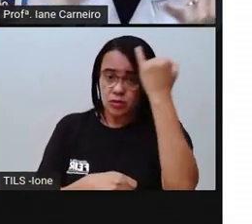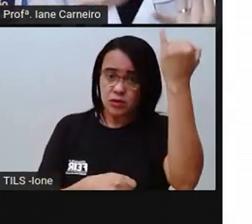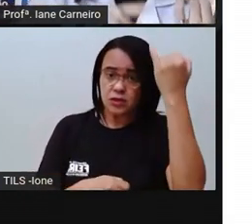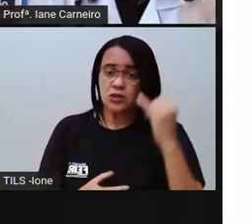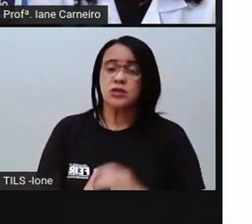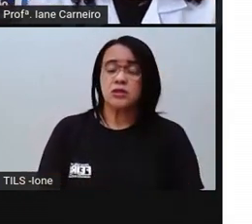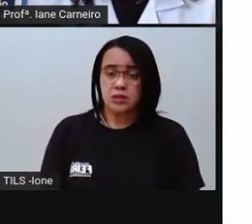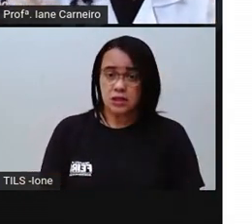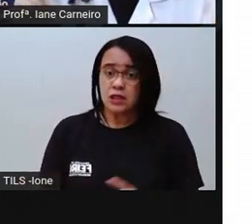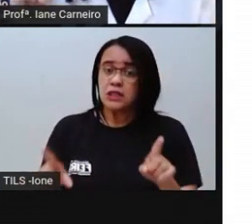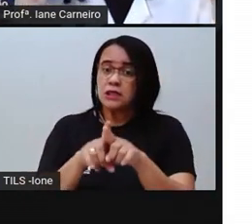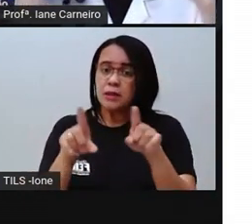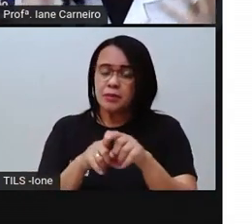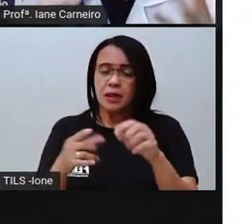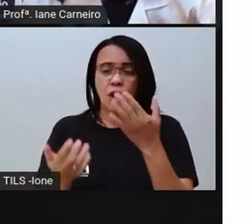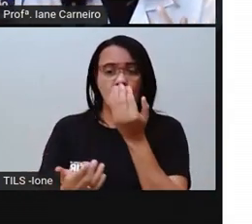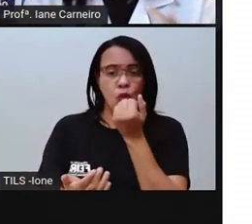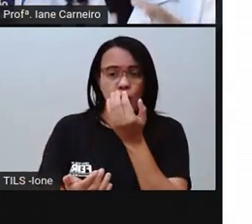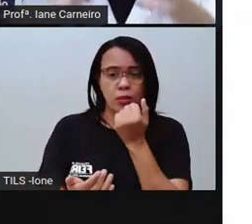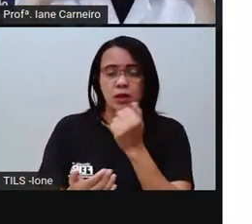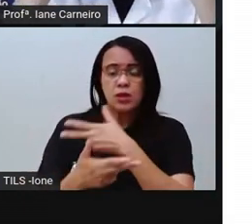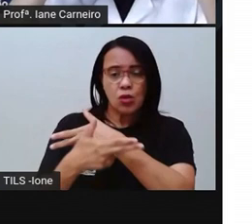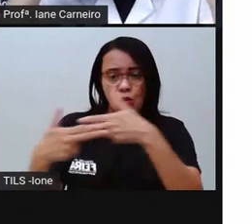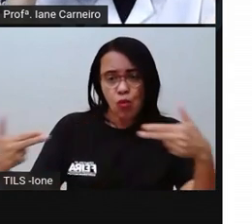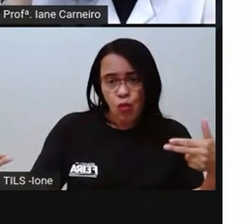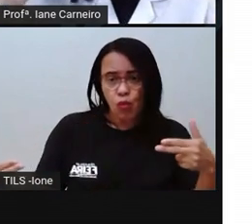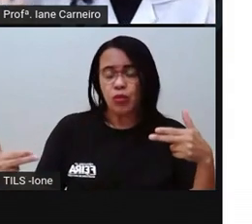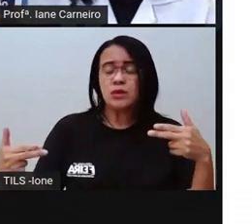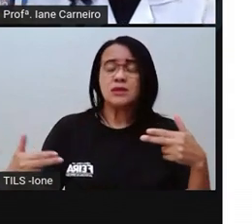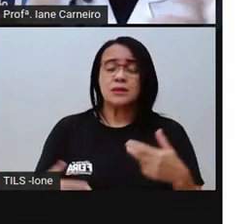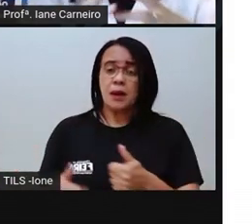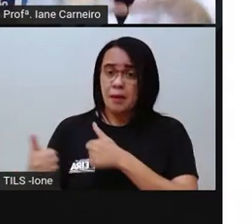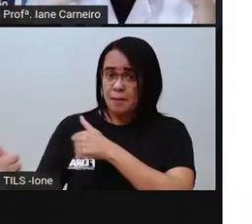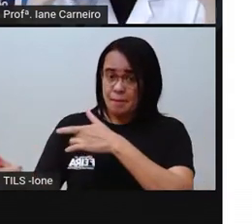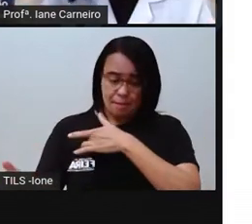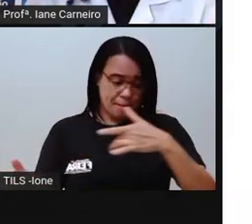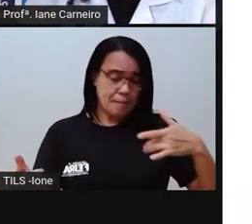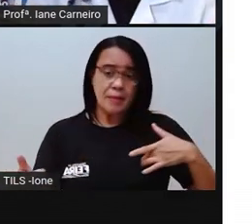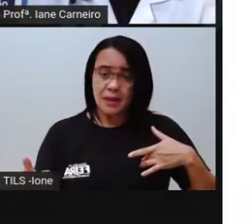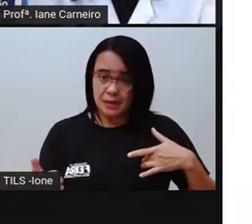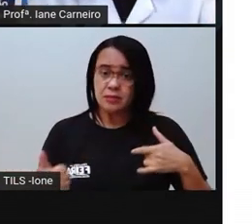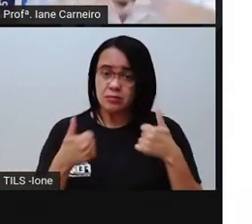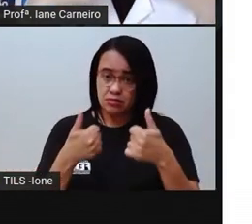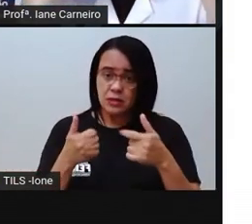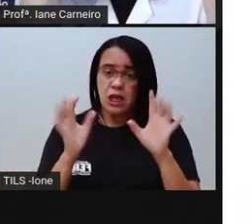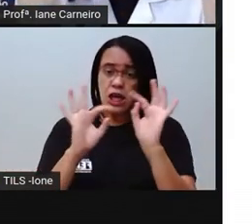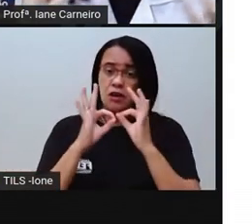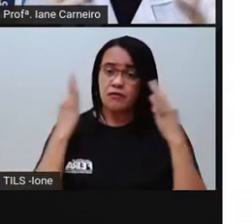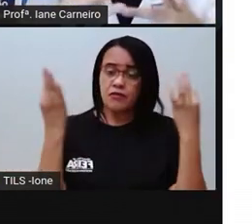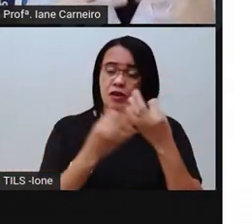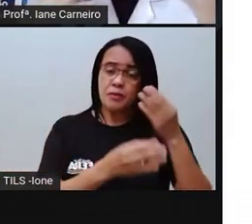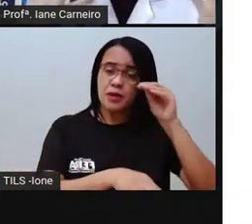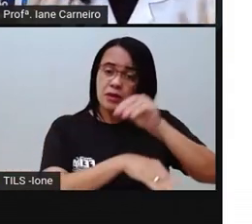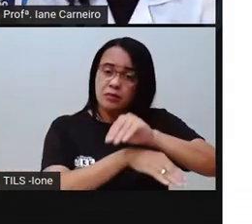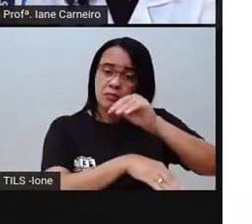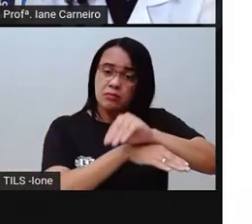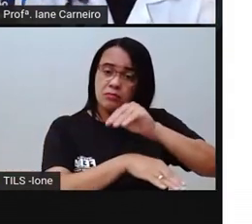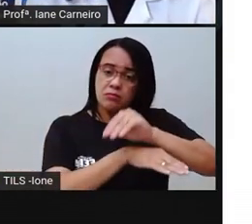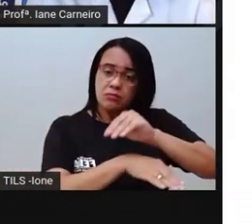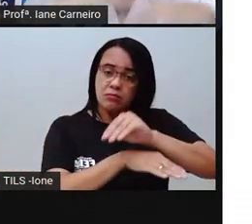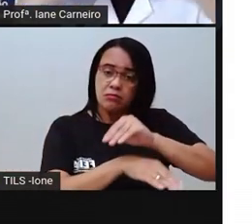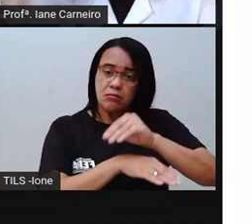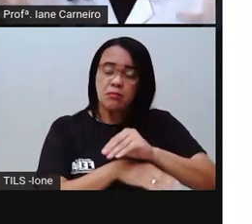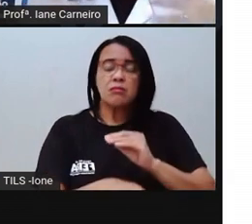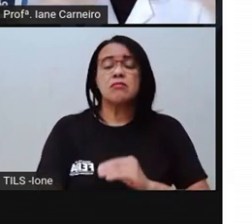à alimentação saudável, à proteção, a uma família, né? Que a proteja, que cuide dela, que a ame.